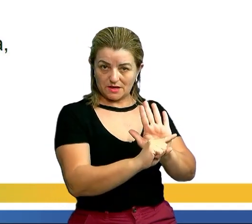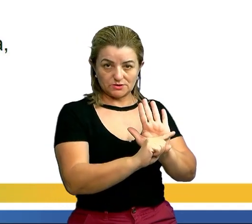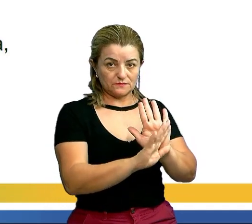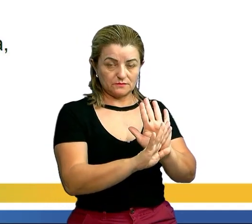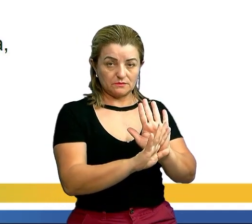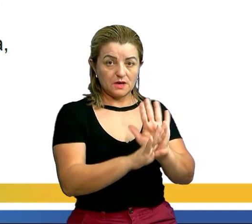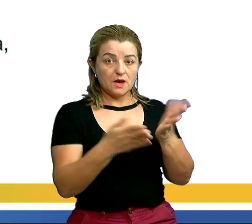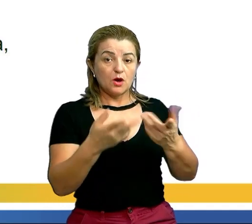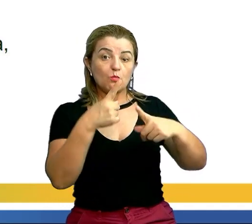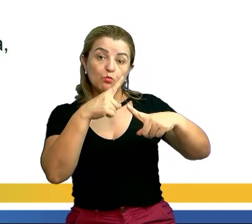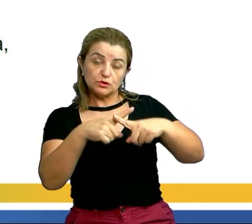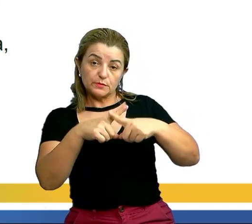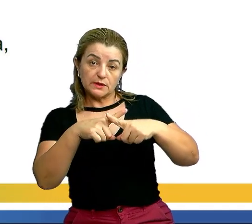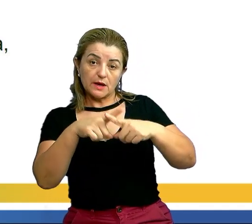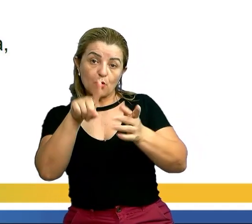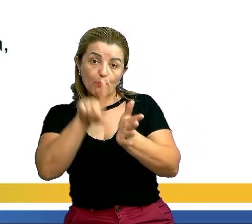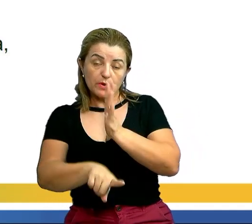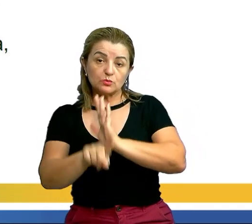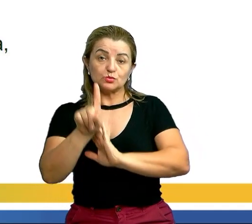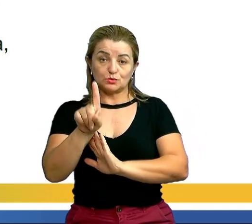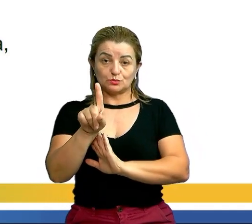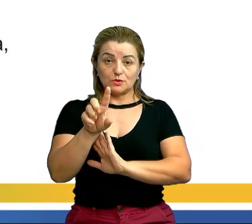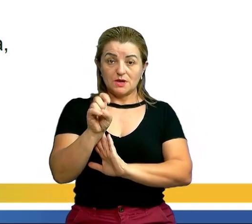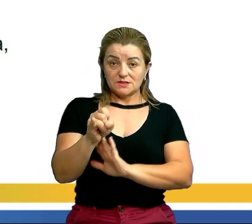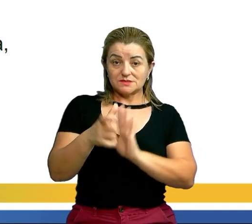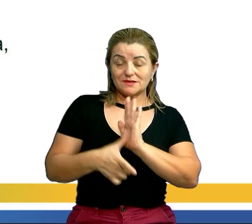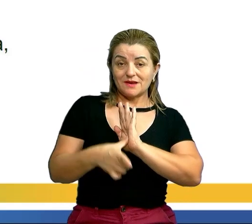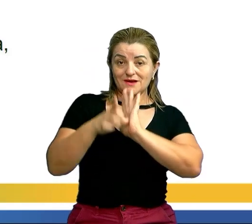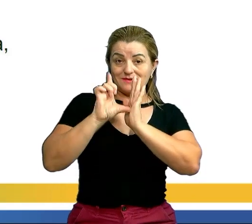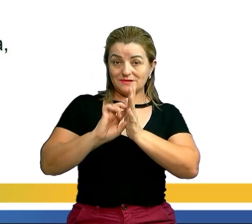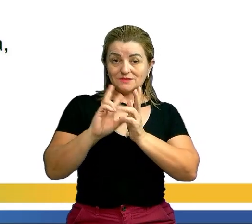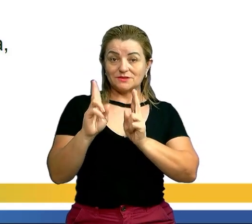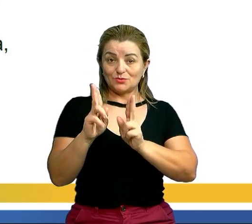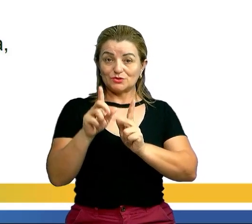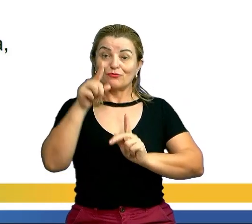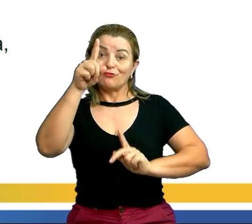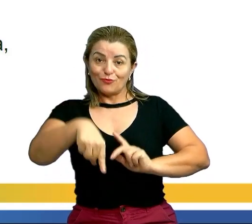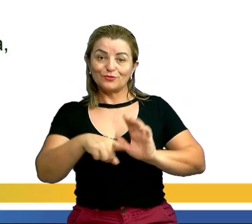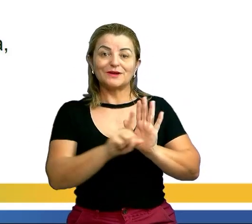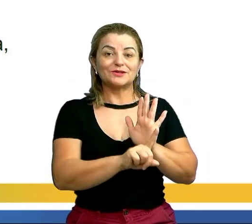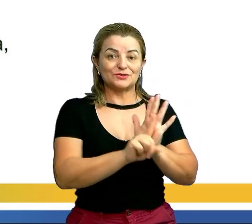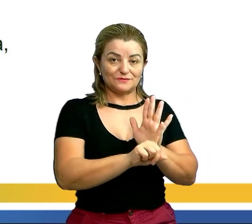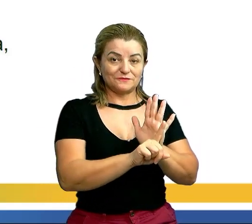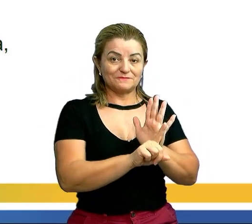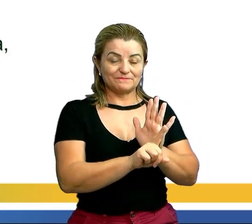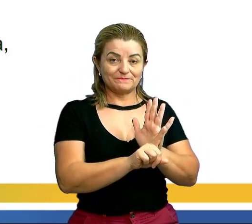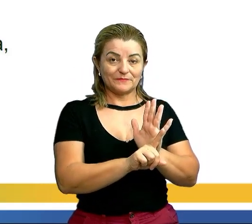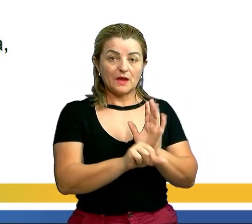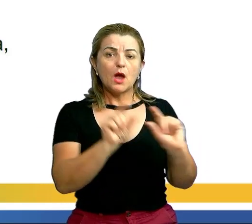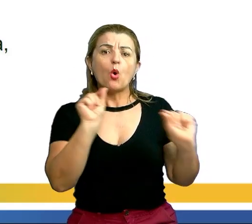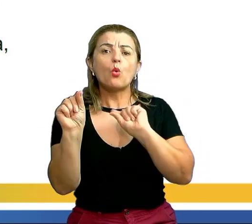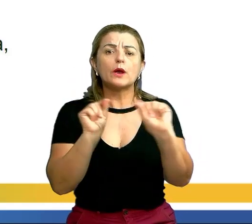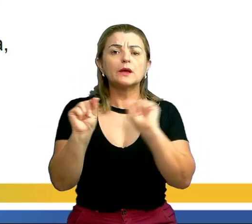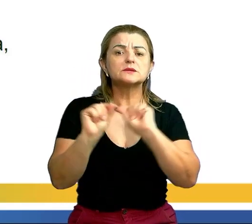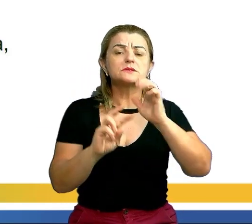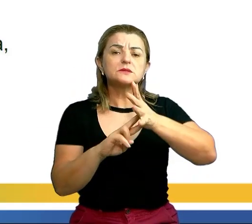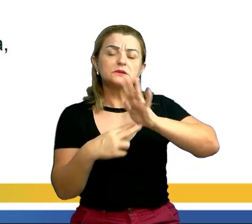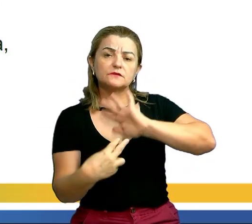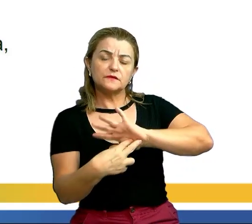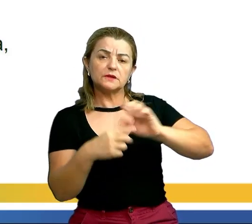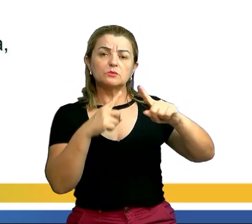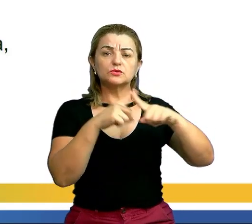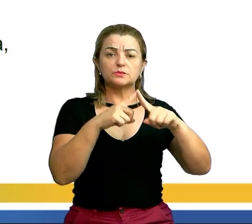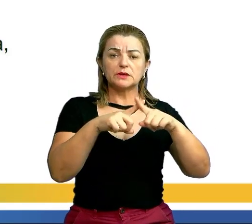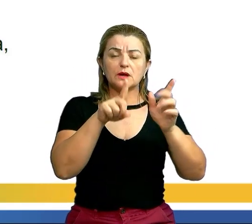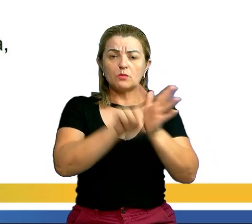multiplicar por menos 1 apenas se o que tiver antes da igualdade for negativo. O que significa multiplicar por menos